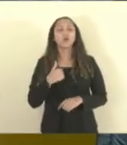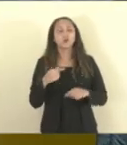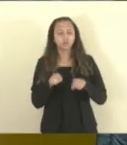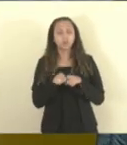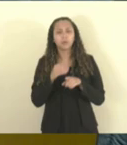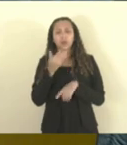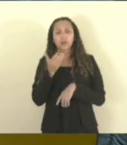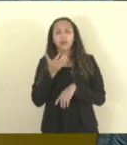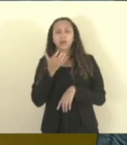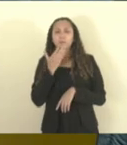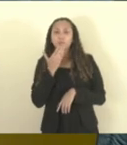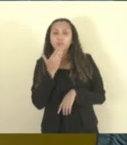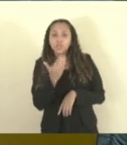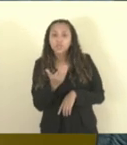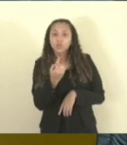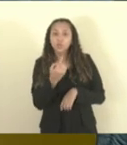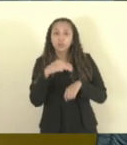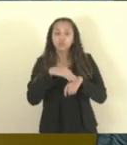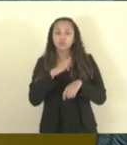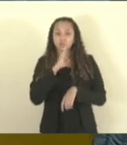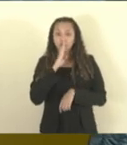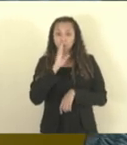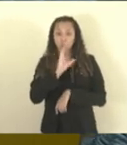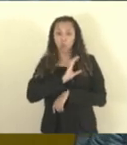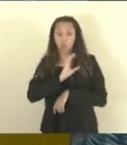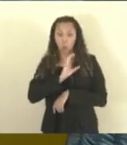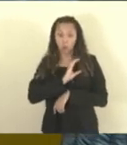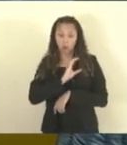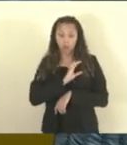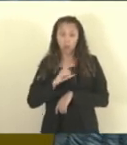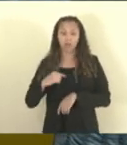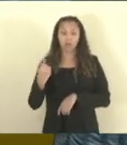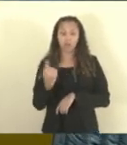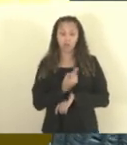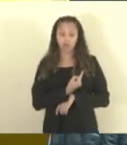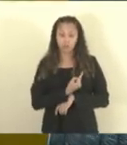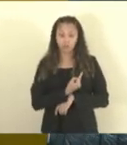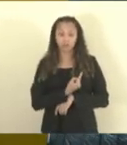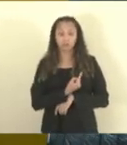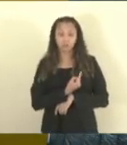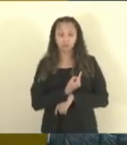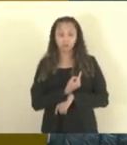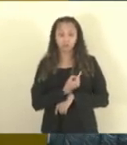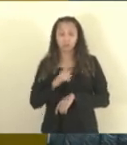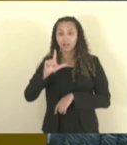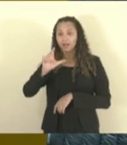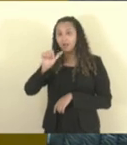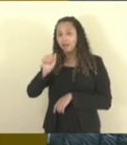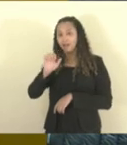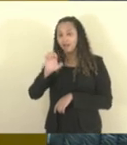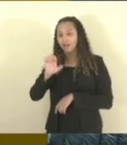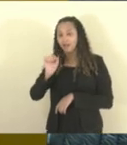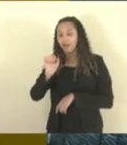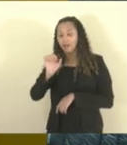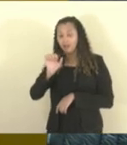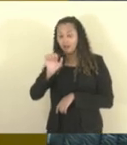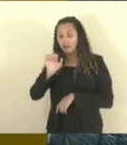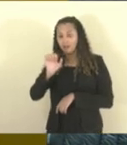de um minuto de silêncio para um grande colega nosso, Laércio Machado,